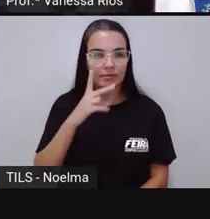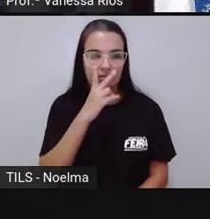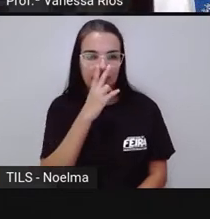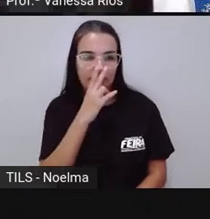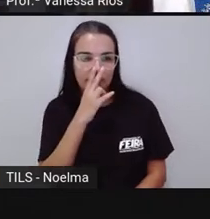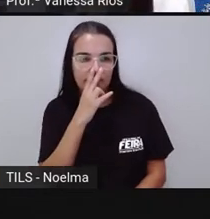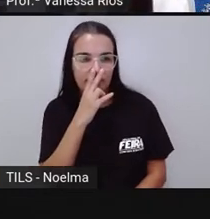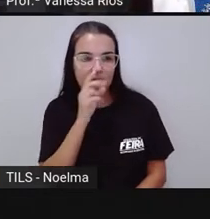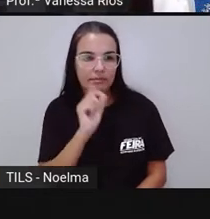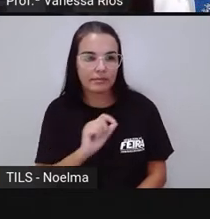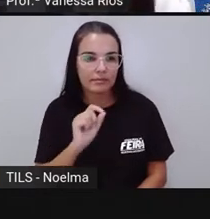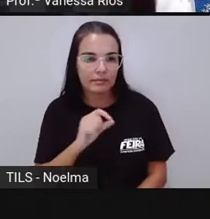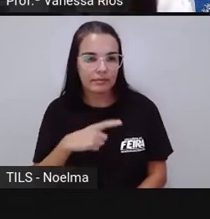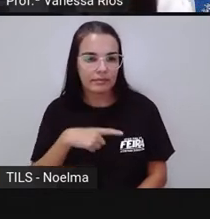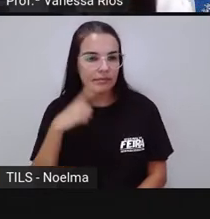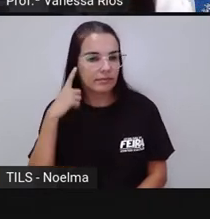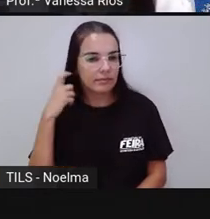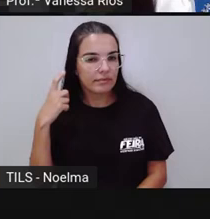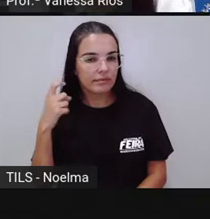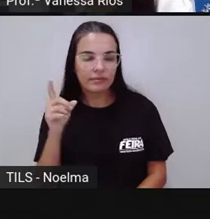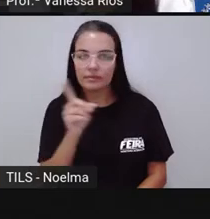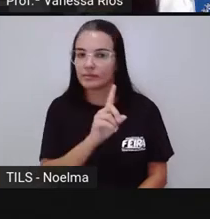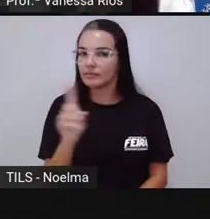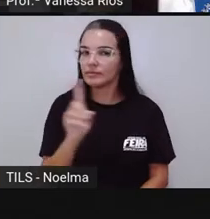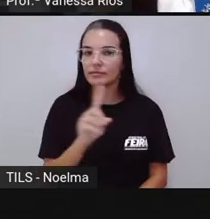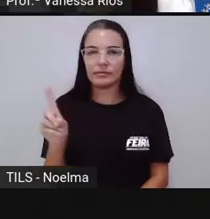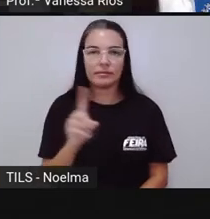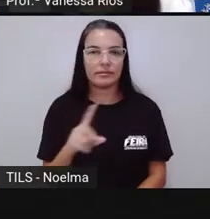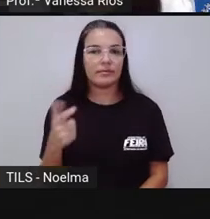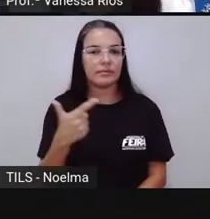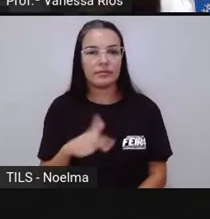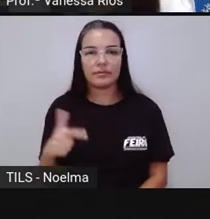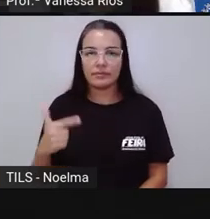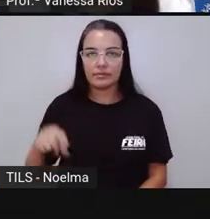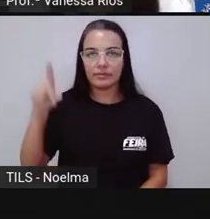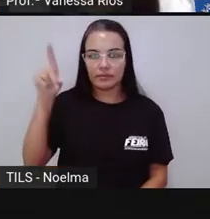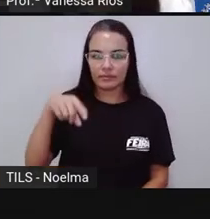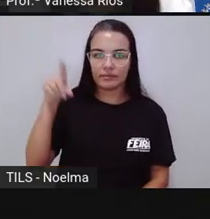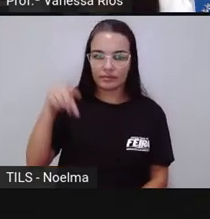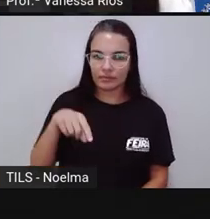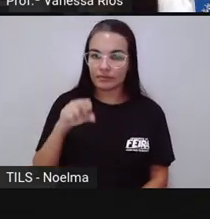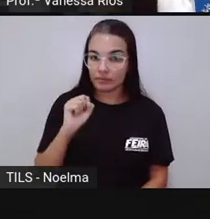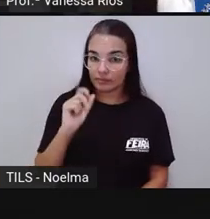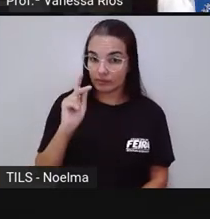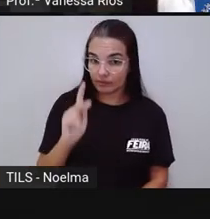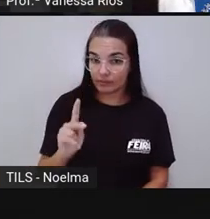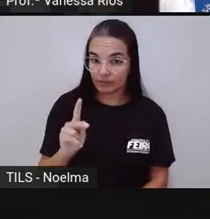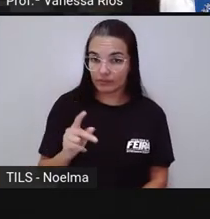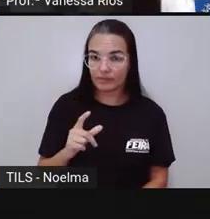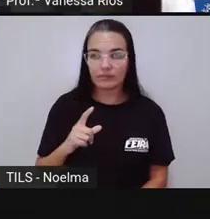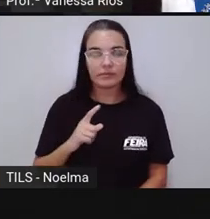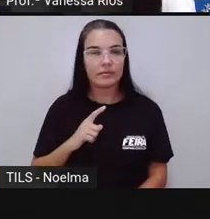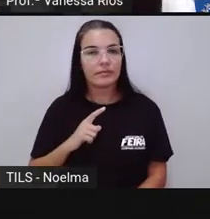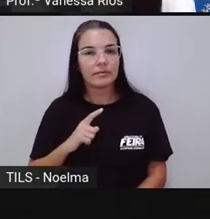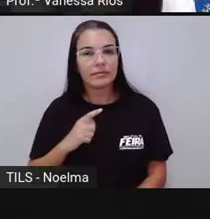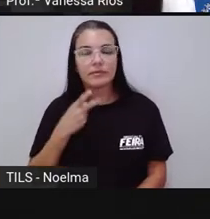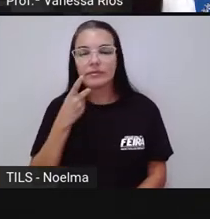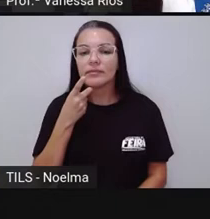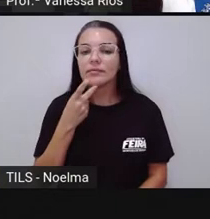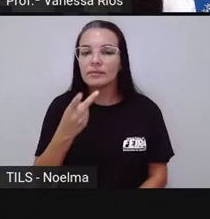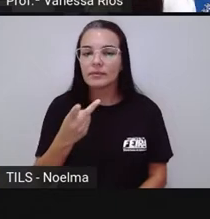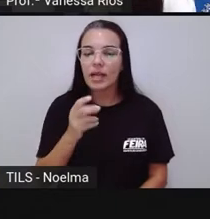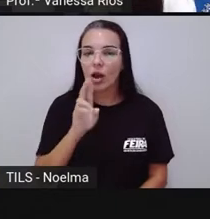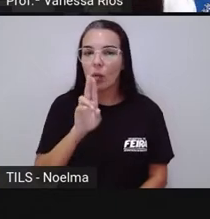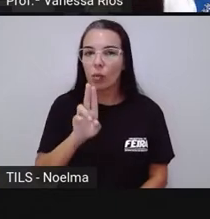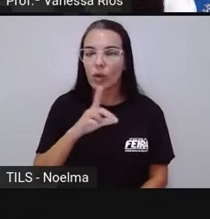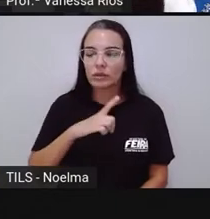fossem acentuados. Exemplo, Arguo. Na pronúncia, a gente vai pronunciar o U aí